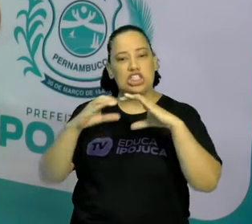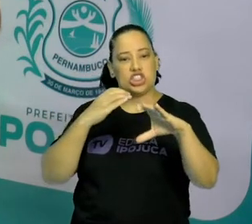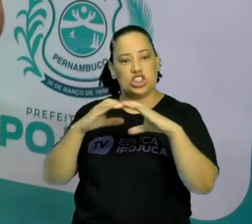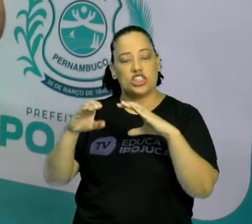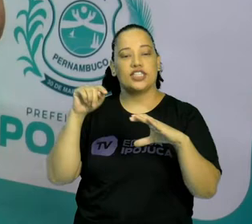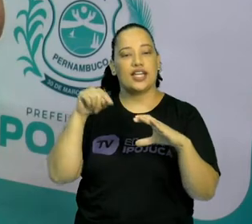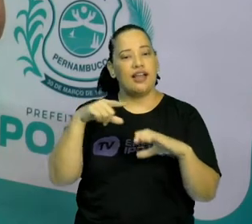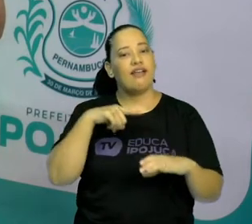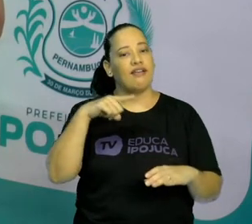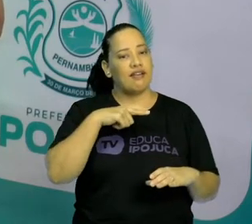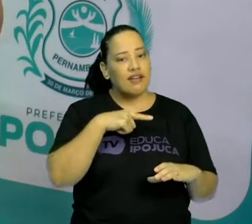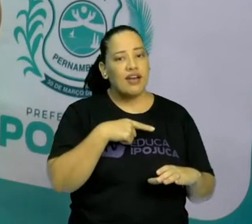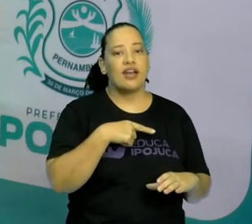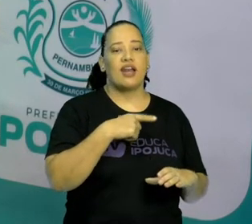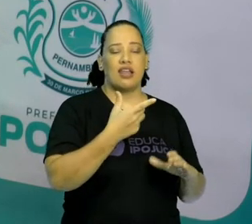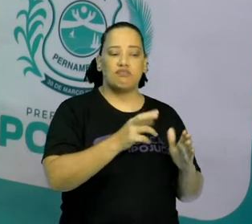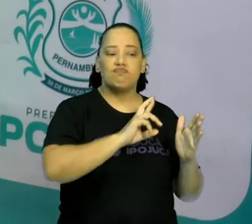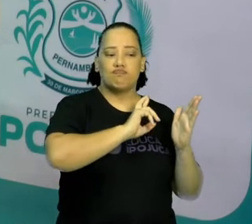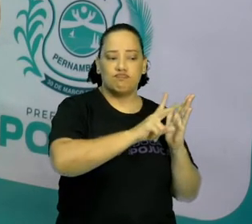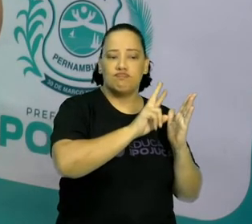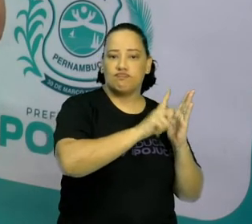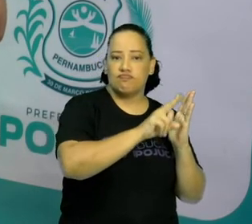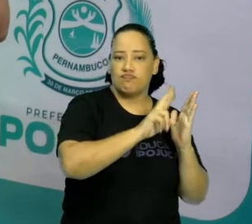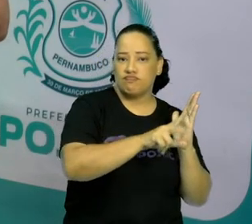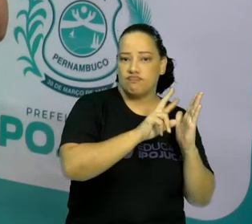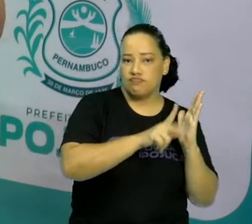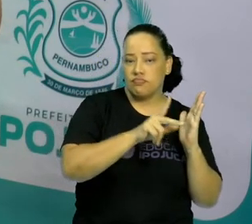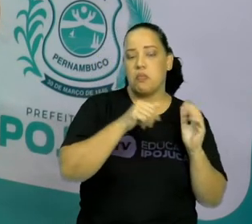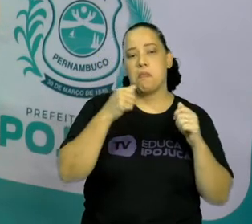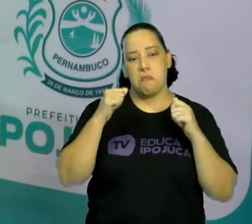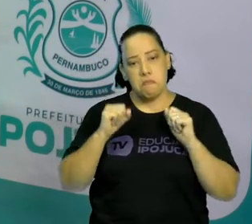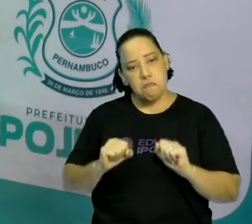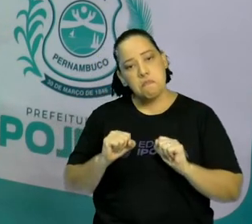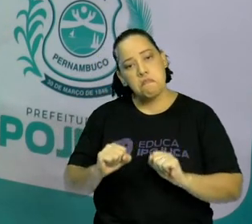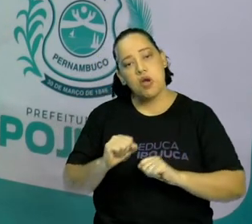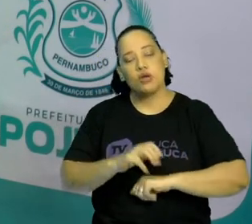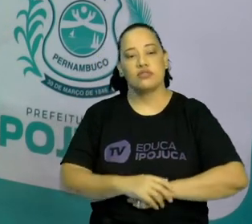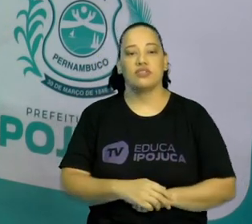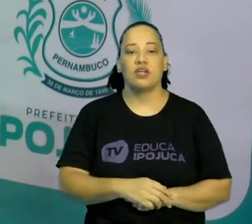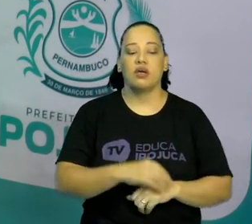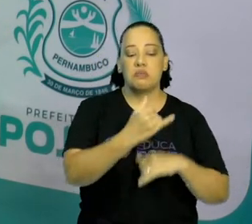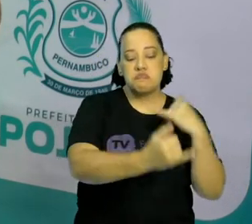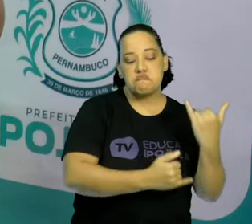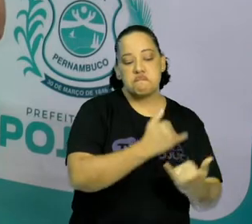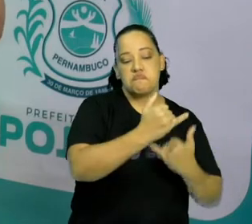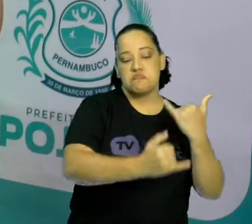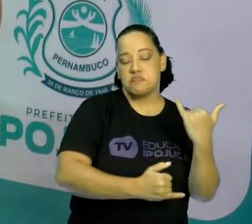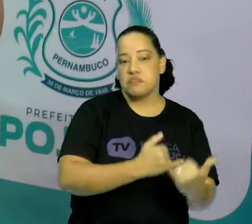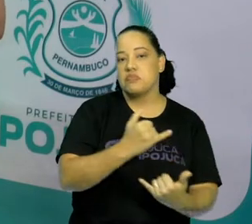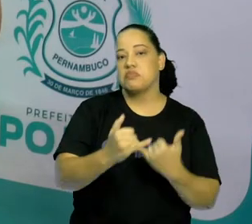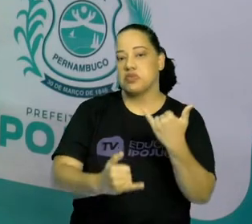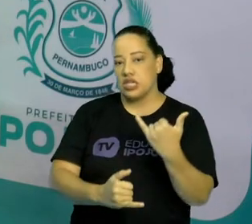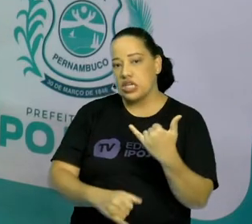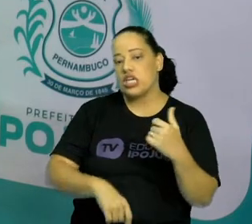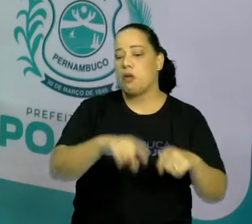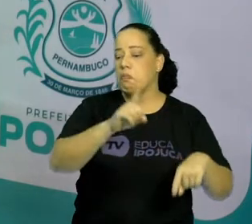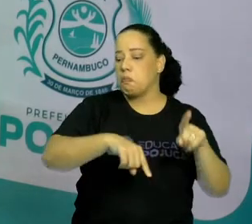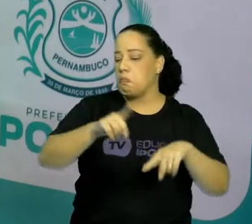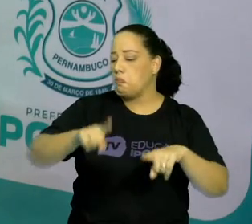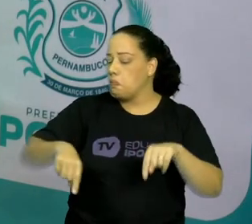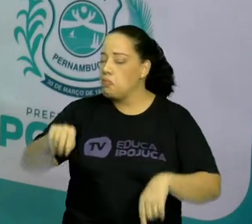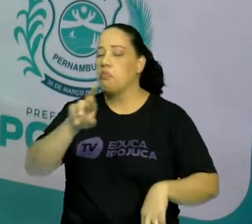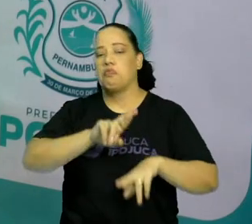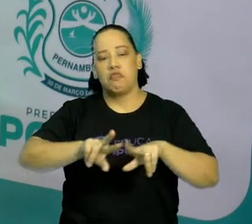várias versões. E podemos brincar de formas diferentes, de acordo com a